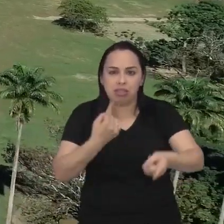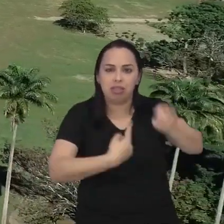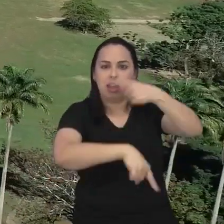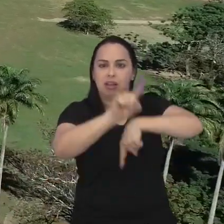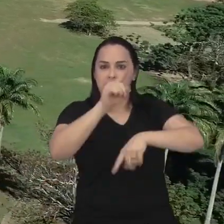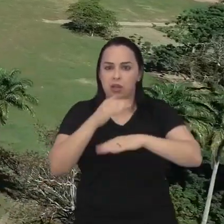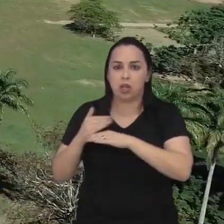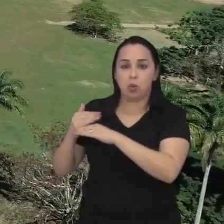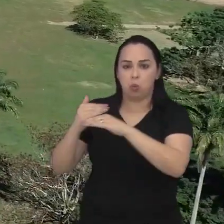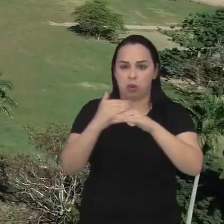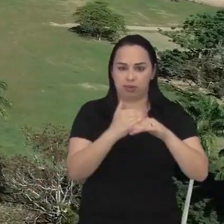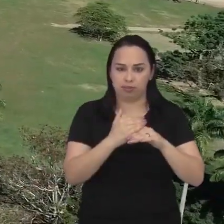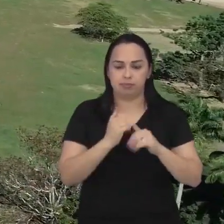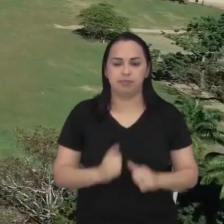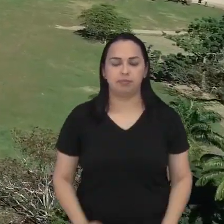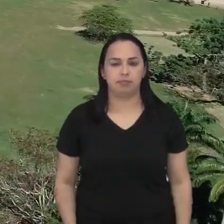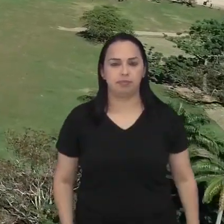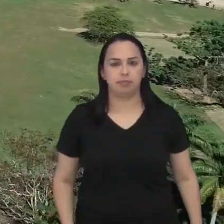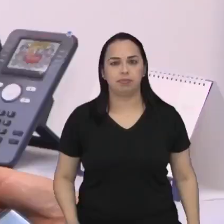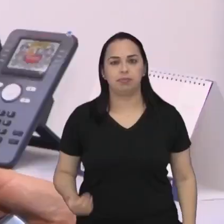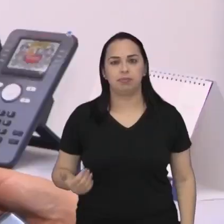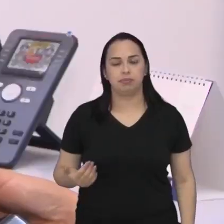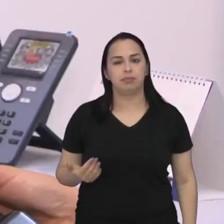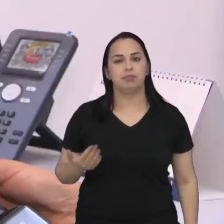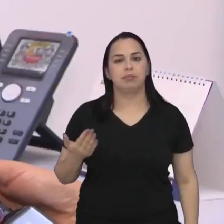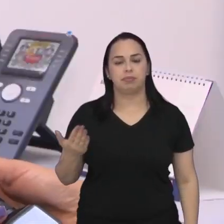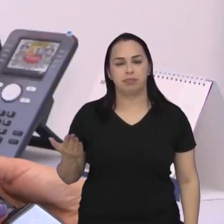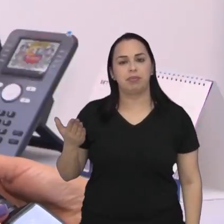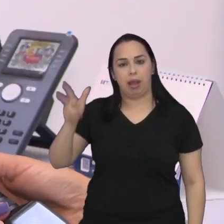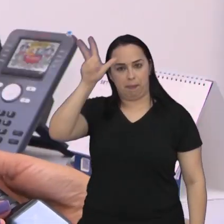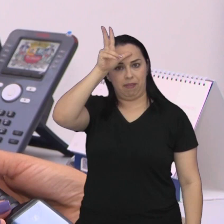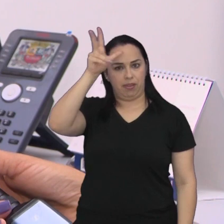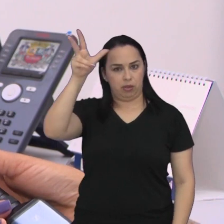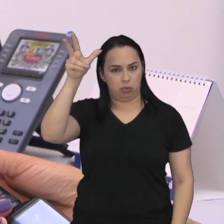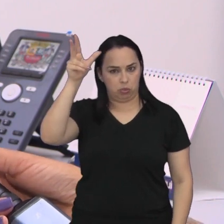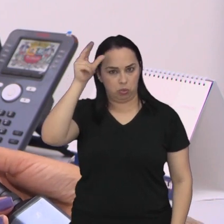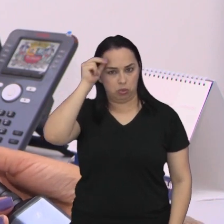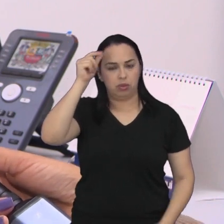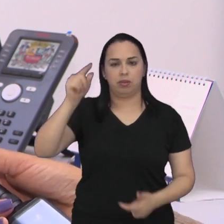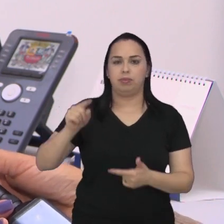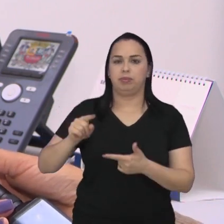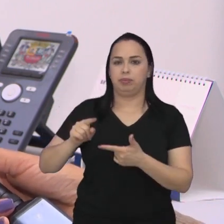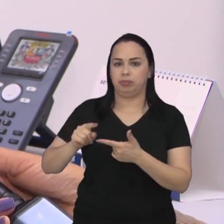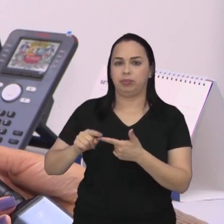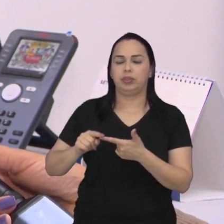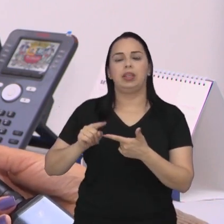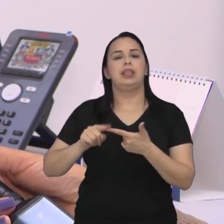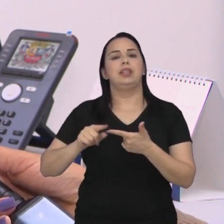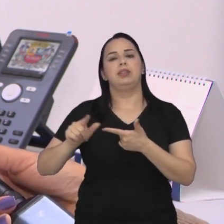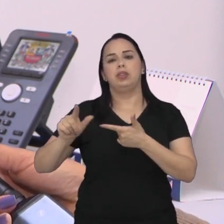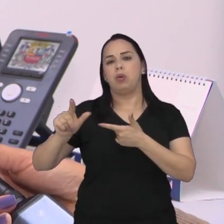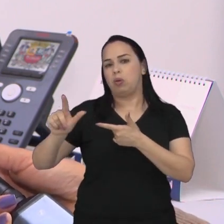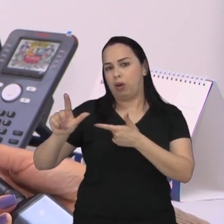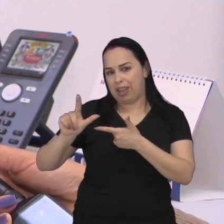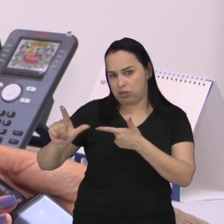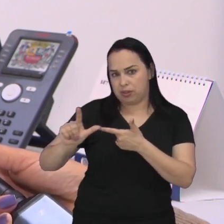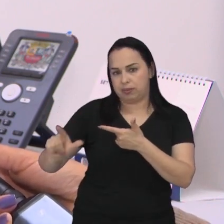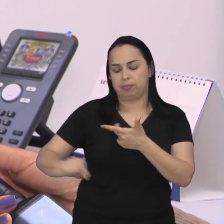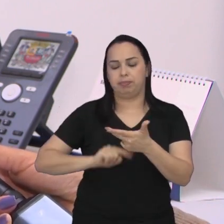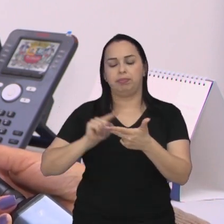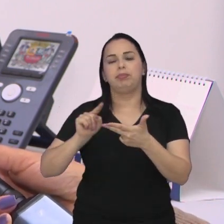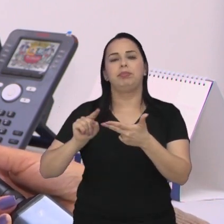desenvolvimento igualitário da cidade. O Comanha une o olhar da Prefeitura, do Executivo,